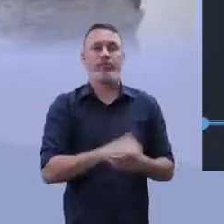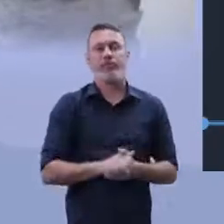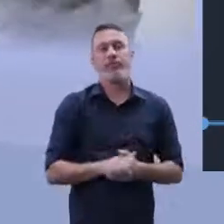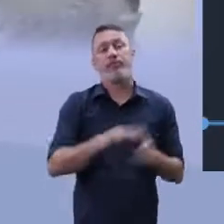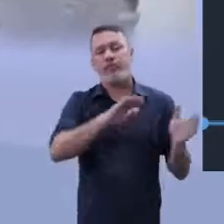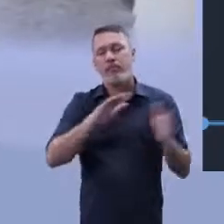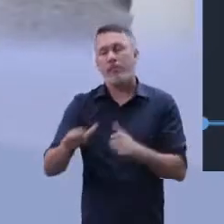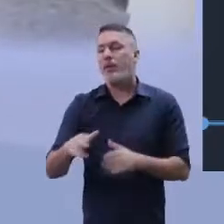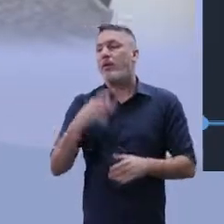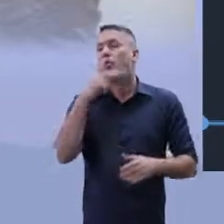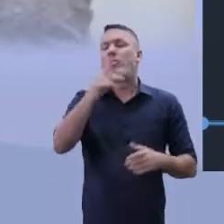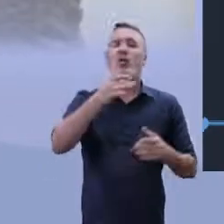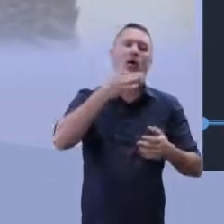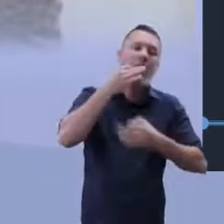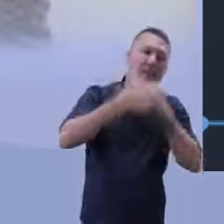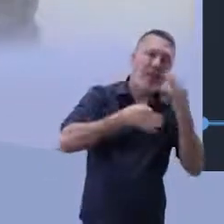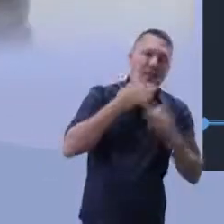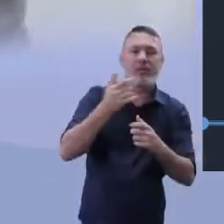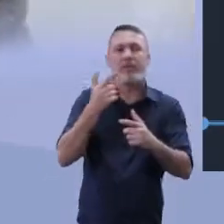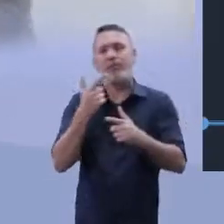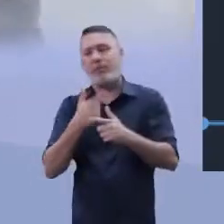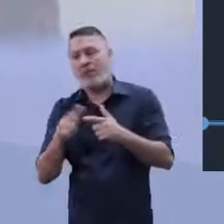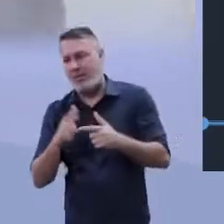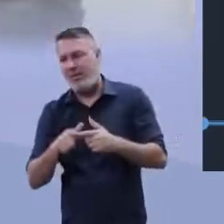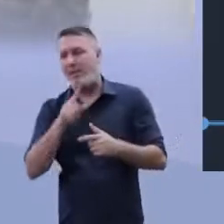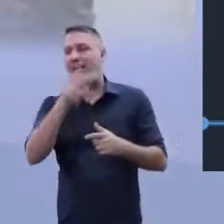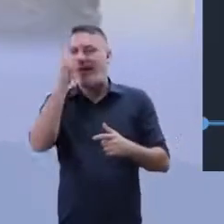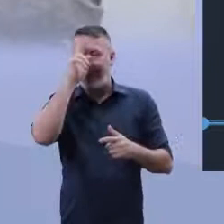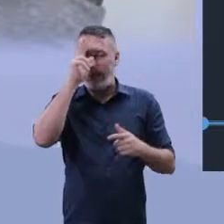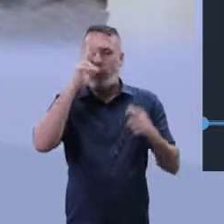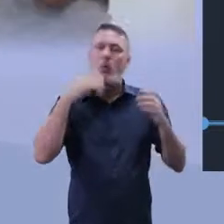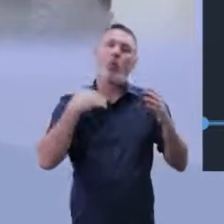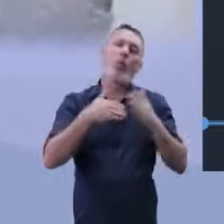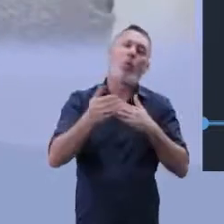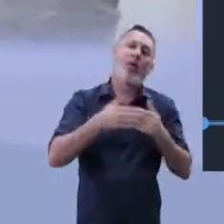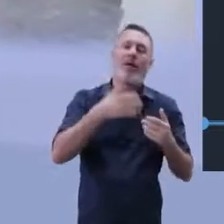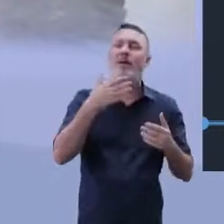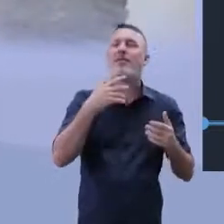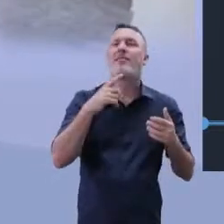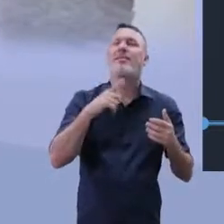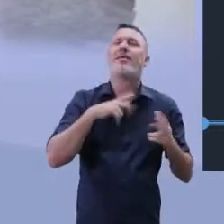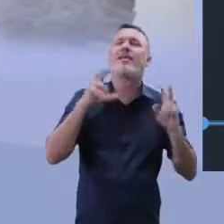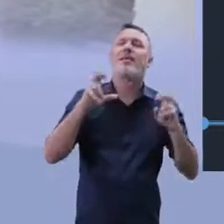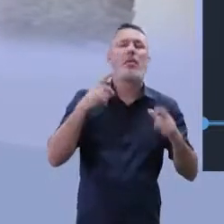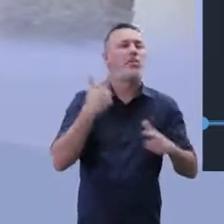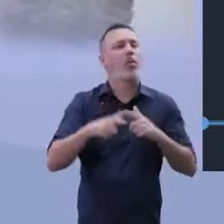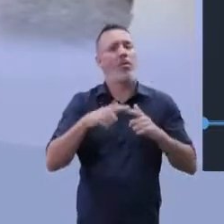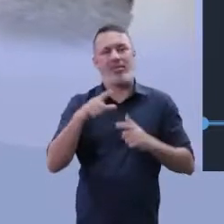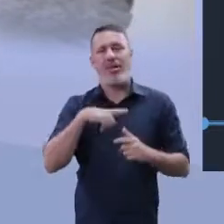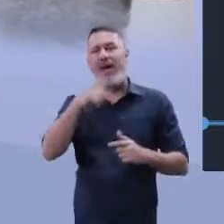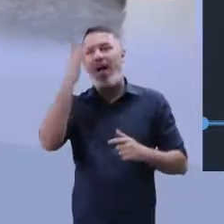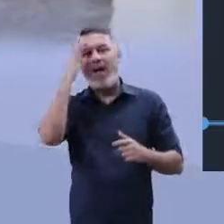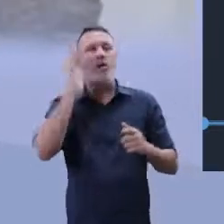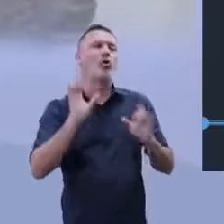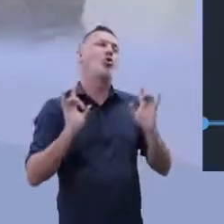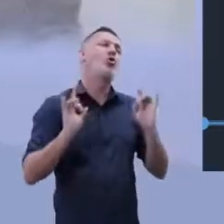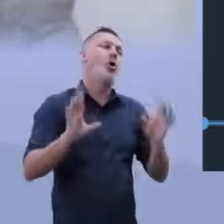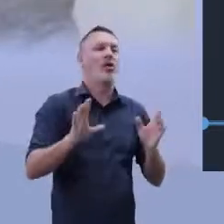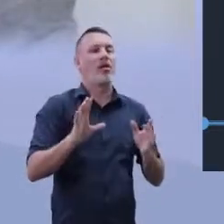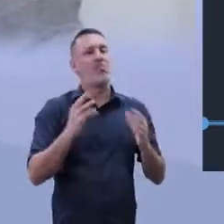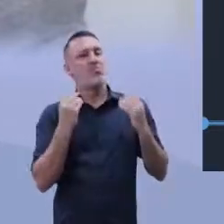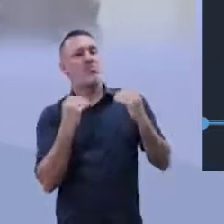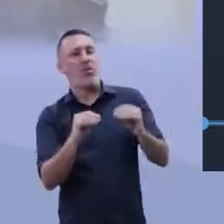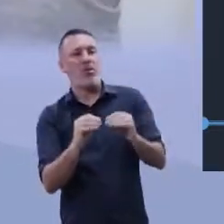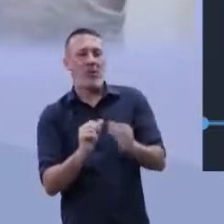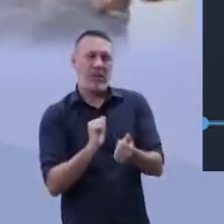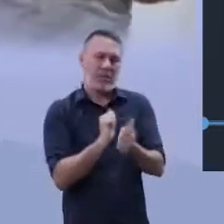só, argumentos e problemas. Toda questão da nossa redação tem um problema. Não basta você falar, olha, o